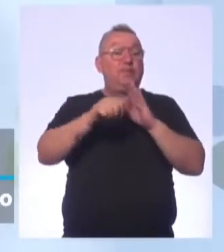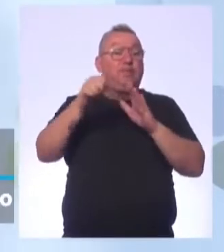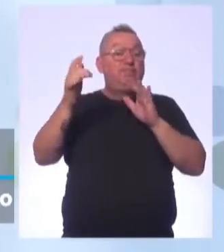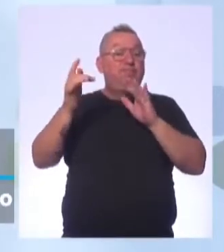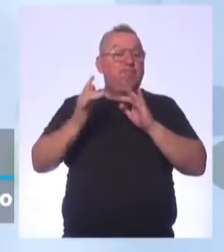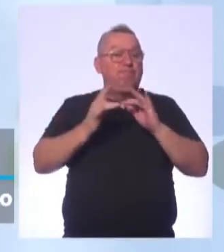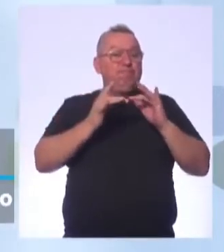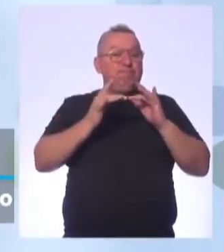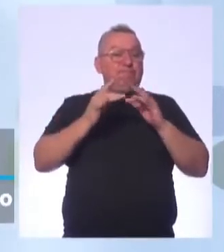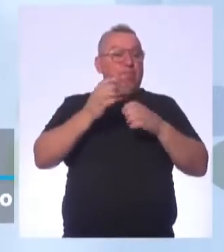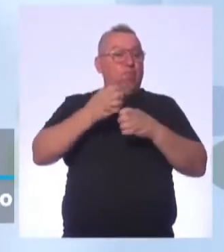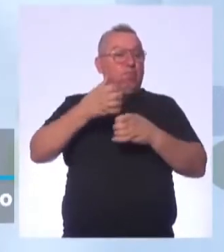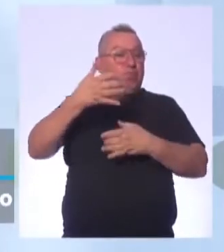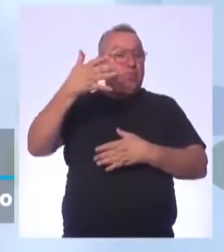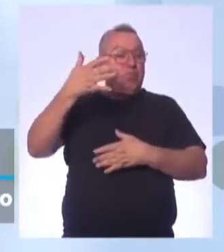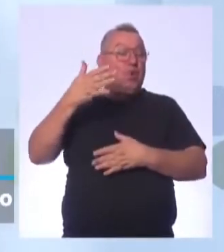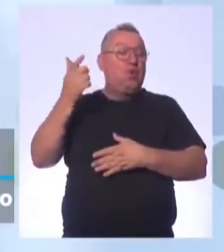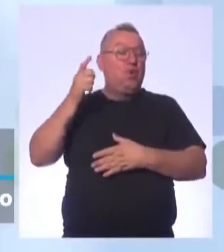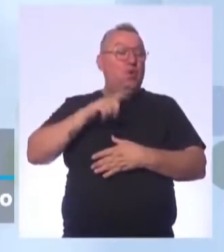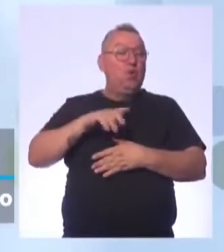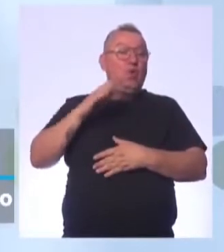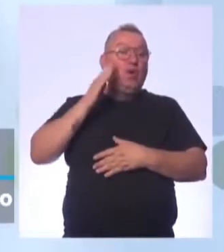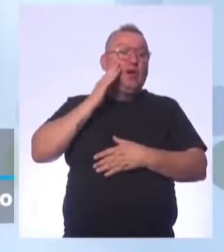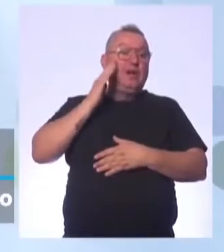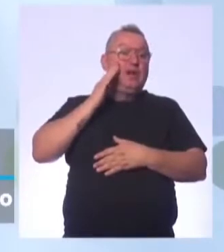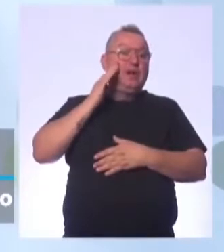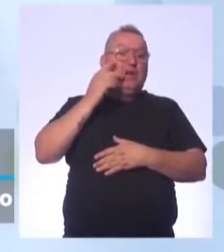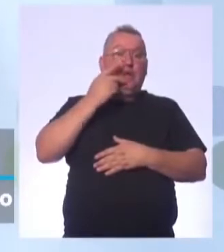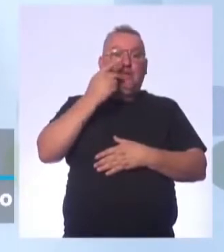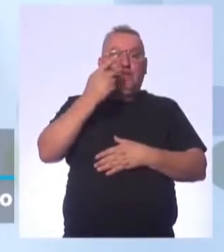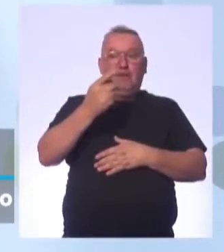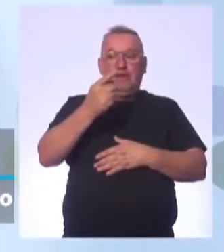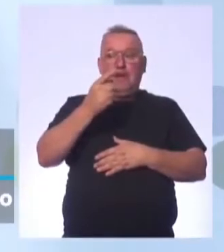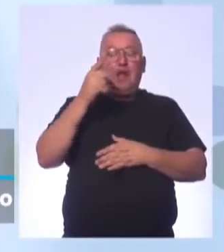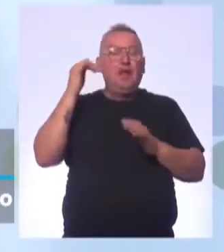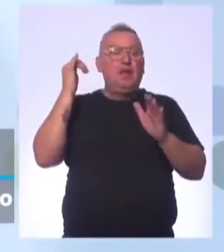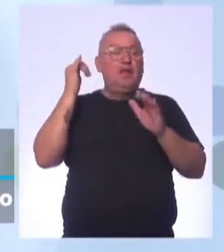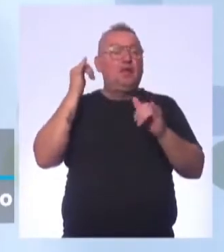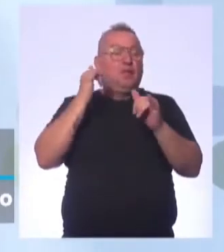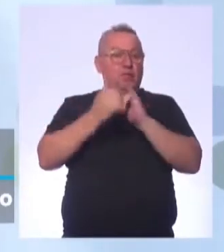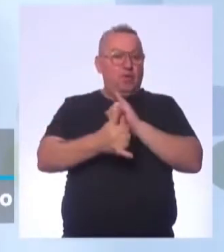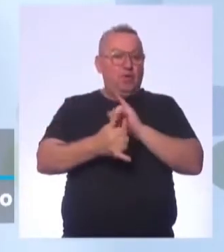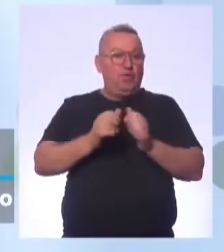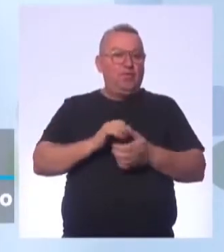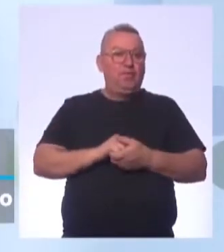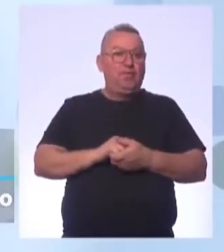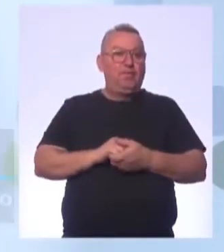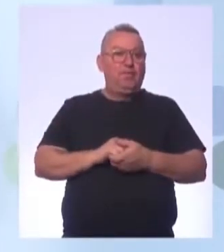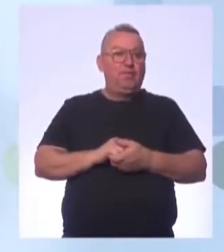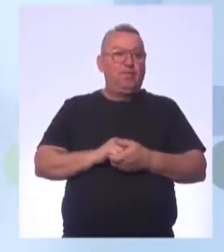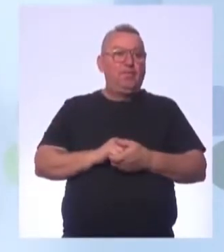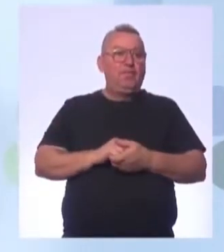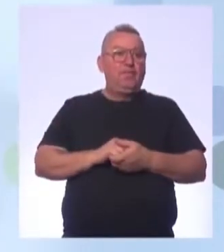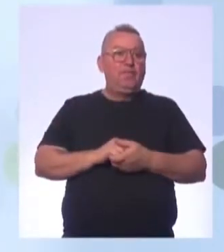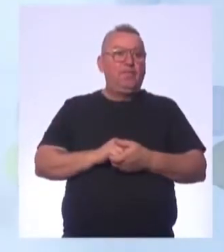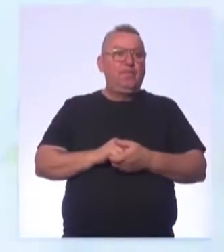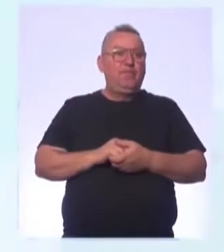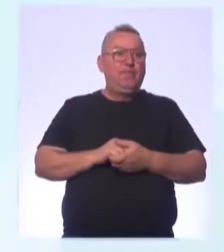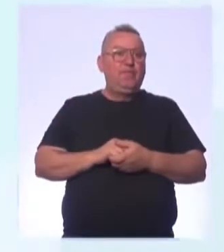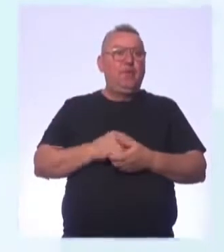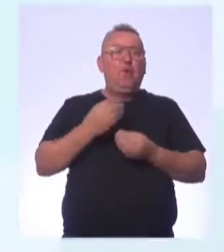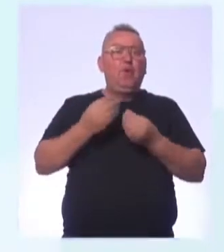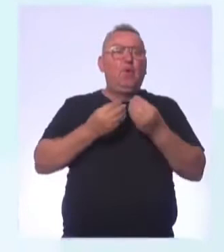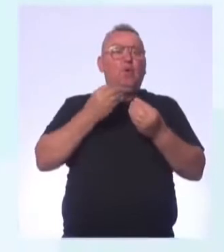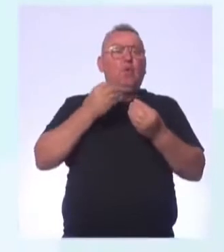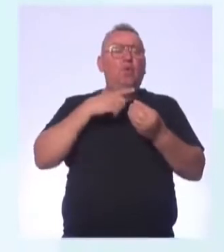entenderem o porquê que a gente denomina esse esporte. Então, vamos lá. Sobre que tipo